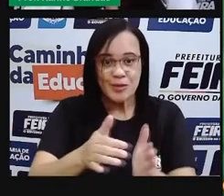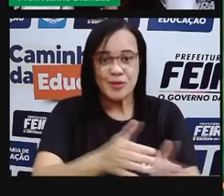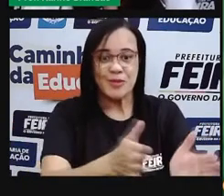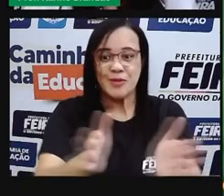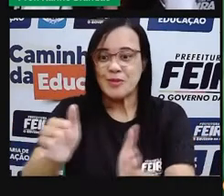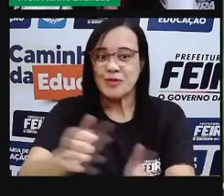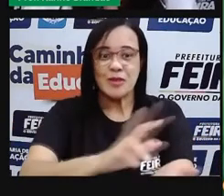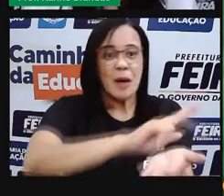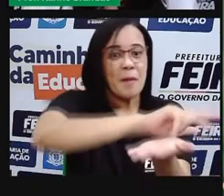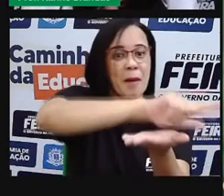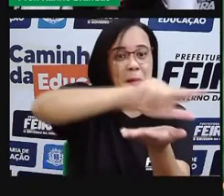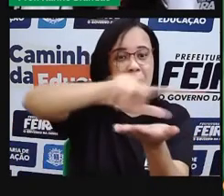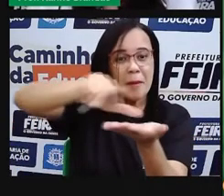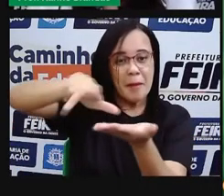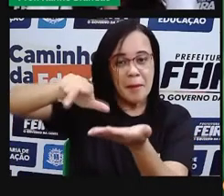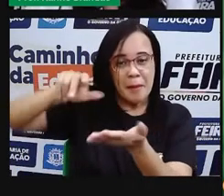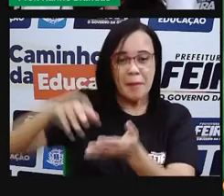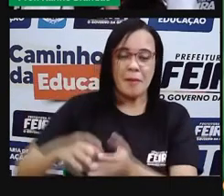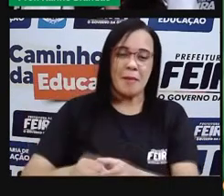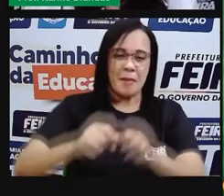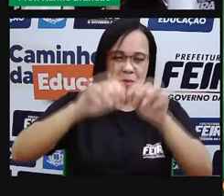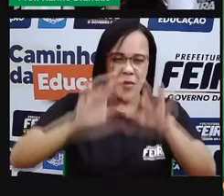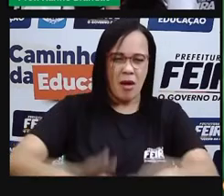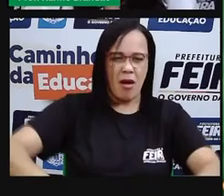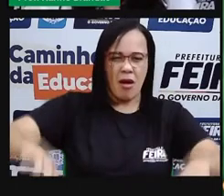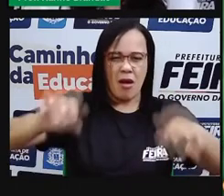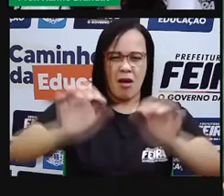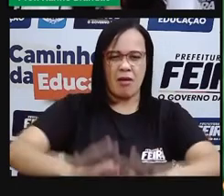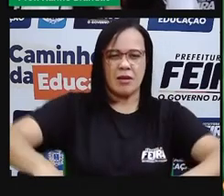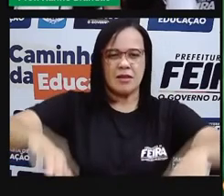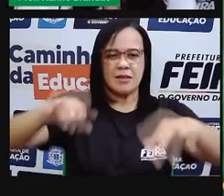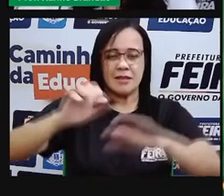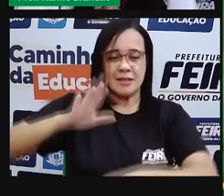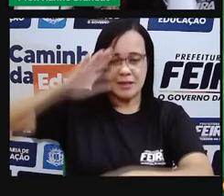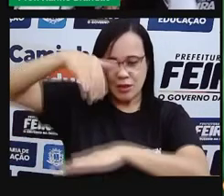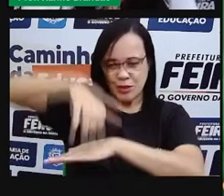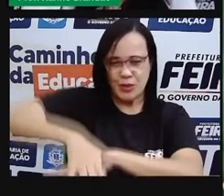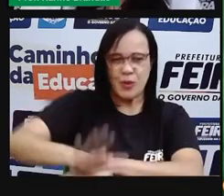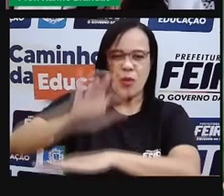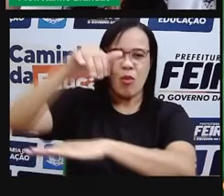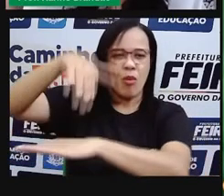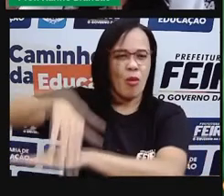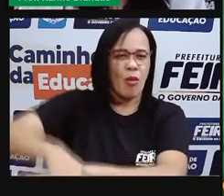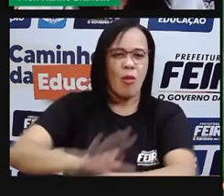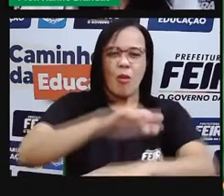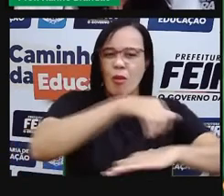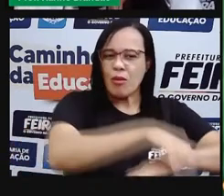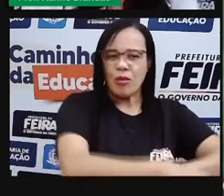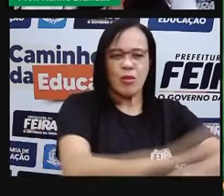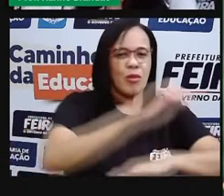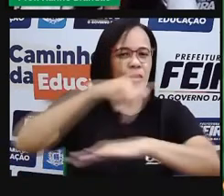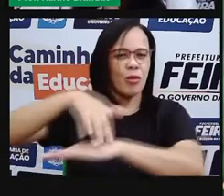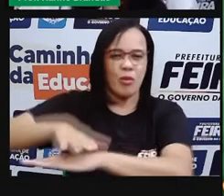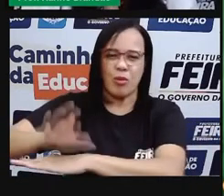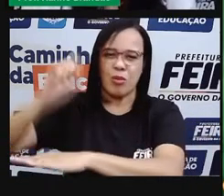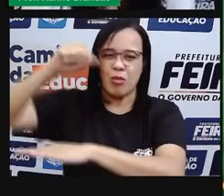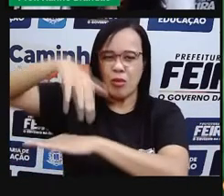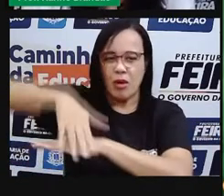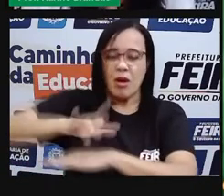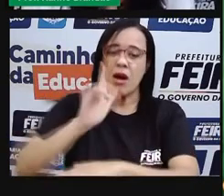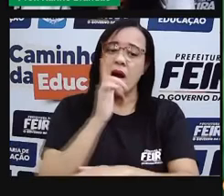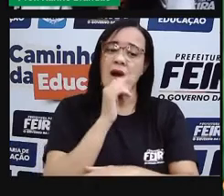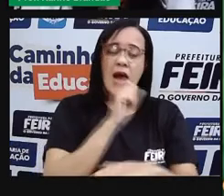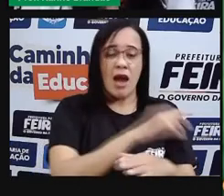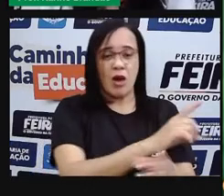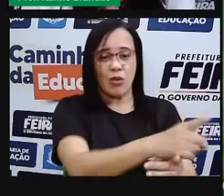vai infiltrar e vai se encontrar lá com outro grupo de água, vamos dizer assim, entre aspas, que são